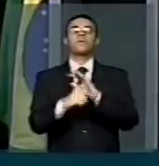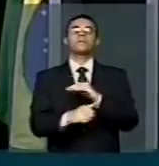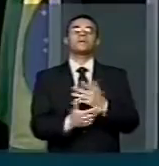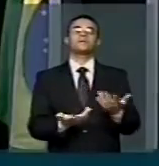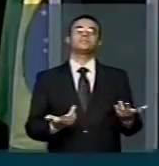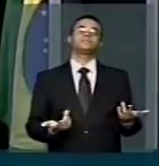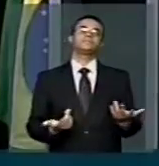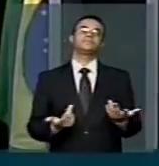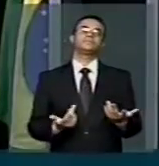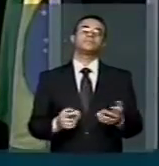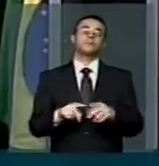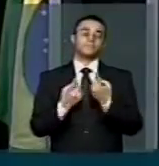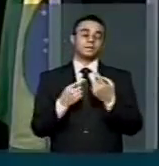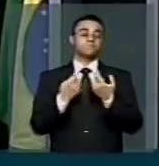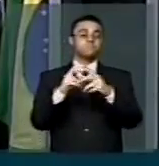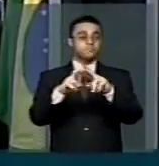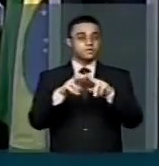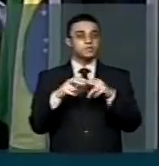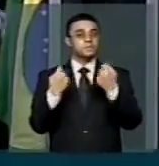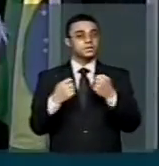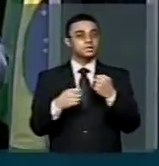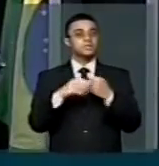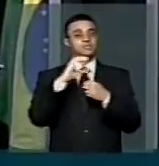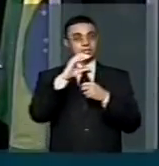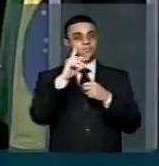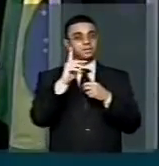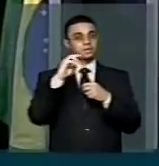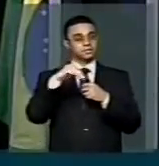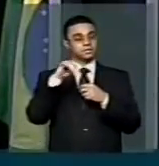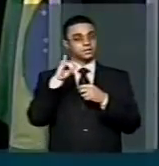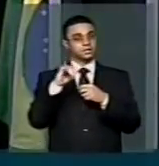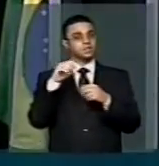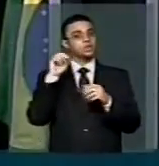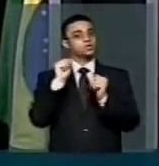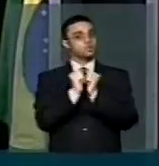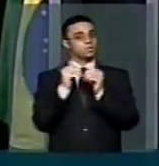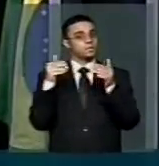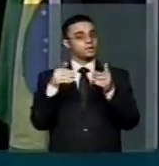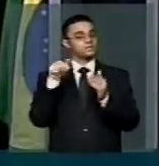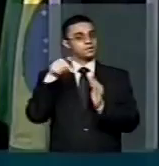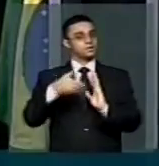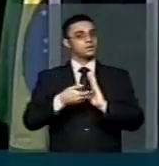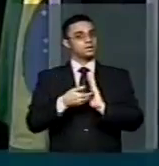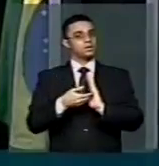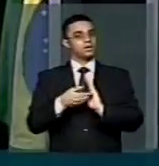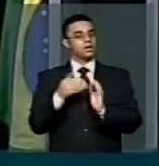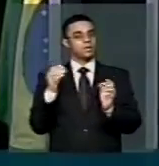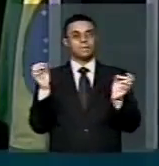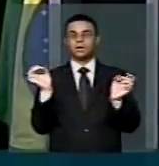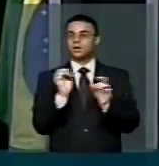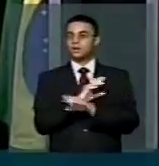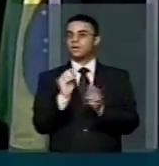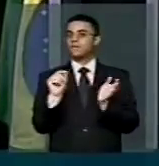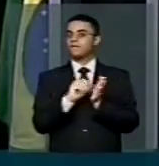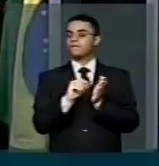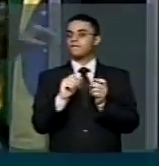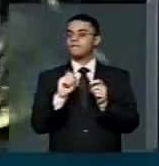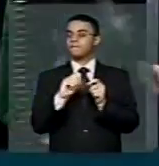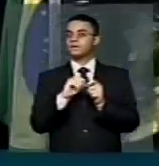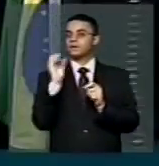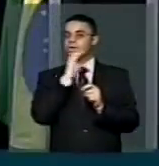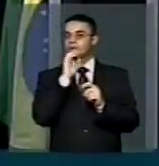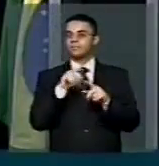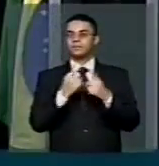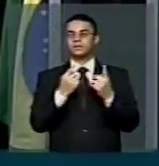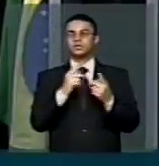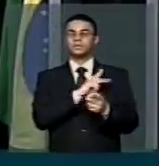que a CPMI, com a participação da Câmara, se instale rápido. Ontem à noite o presidente Renan disse que a semana que vem o